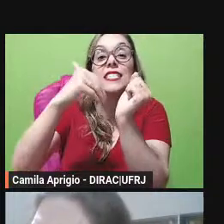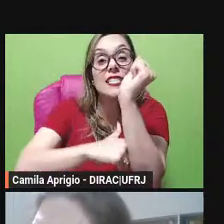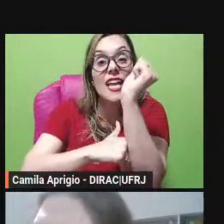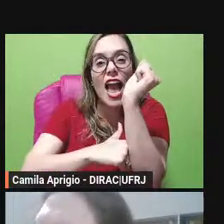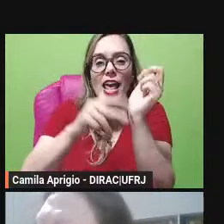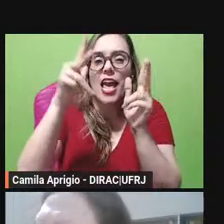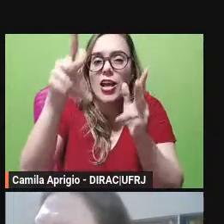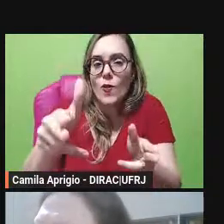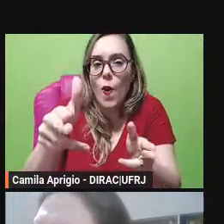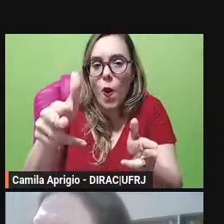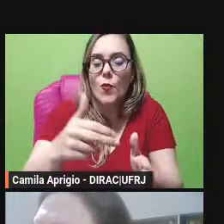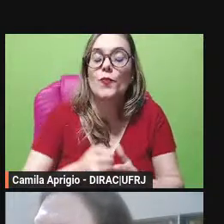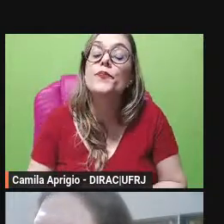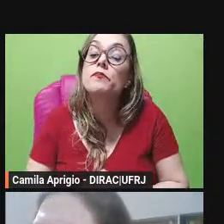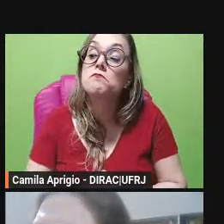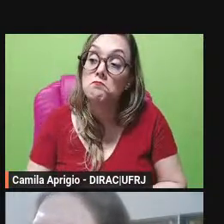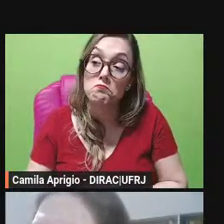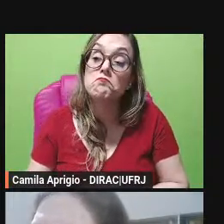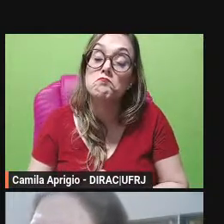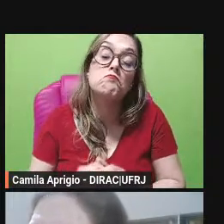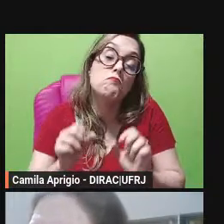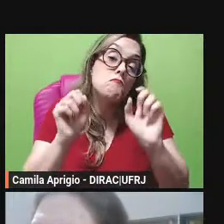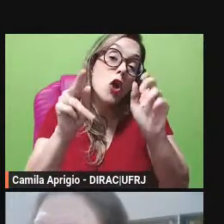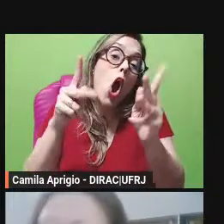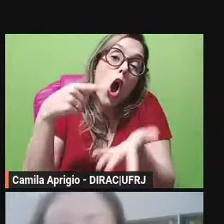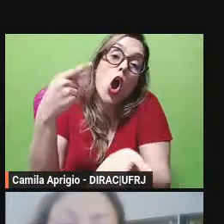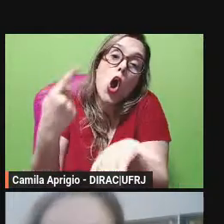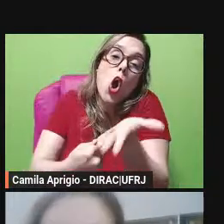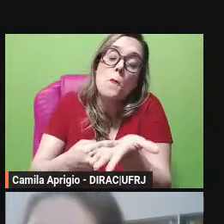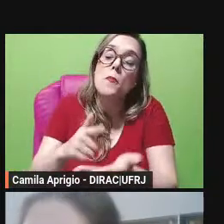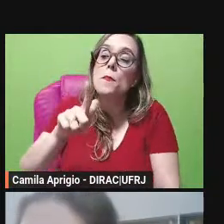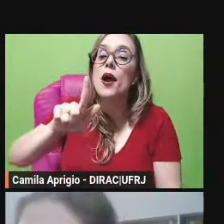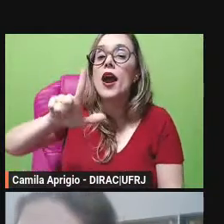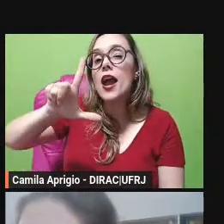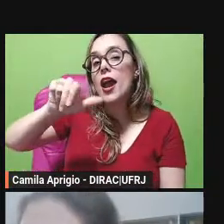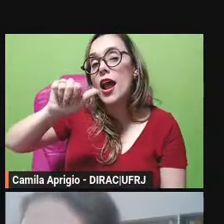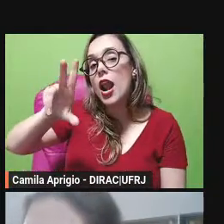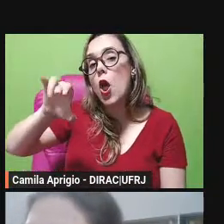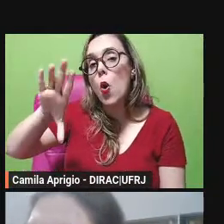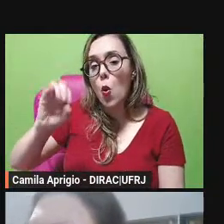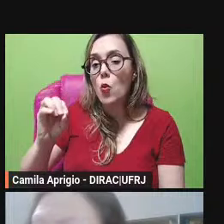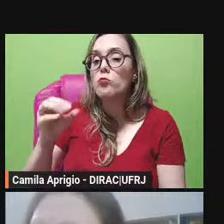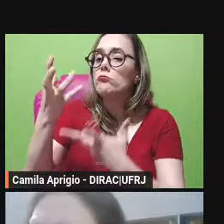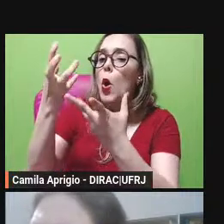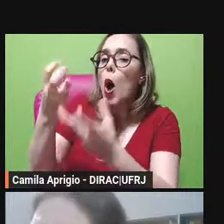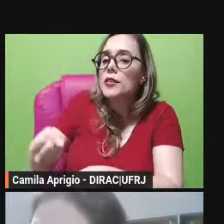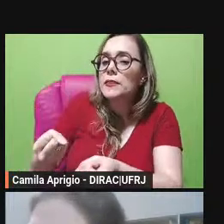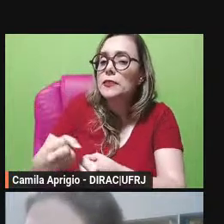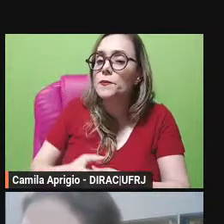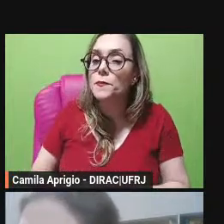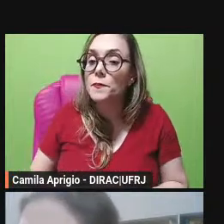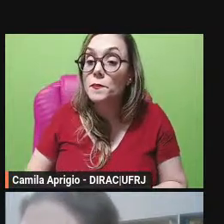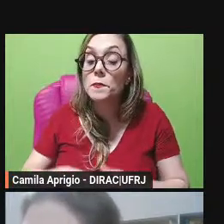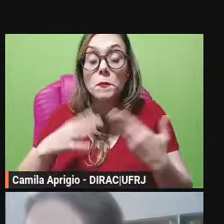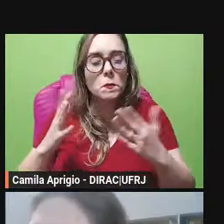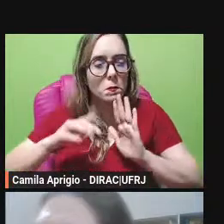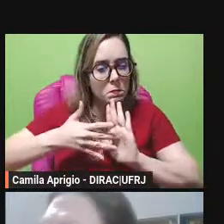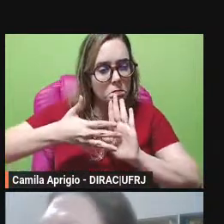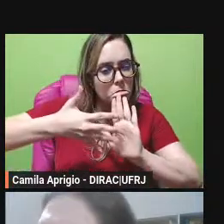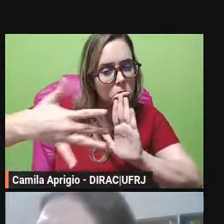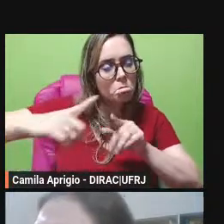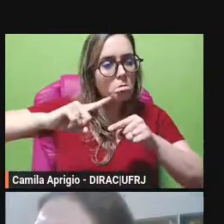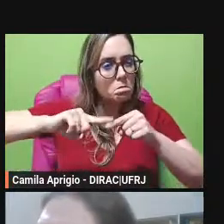Glauco concordou e recebeu o dinheiro nas condições mencionadas muito tempo depois